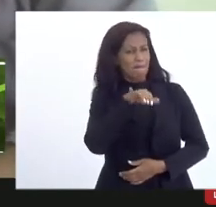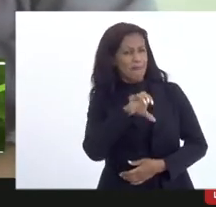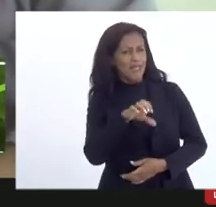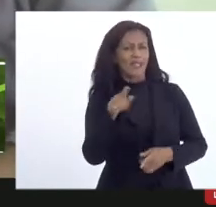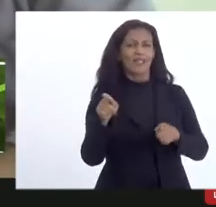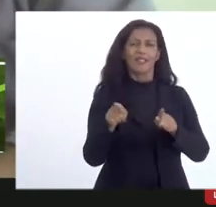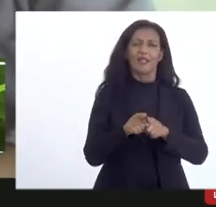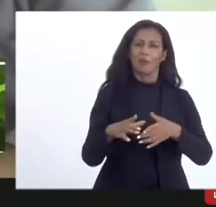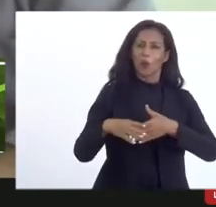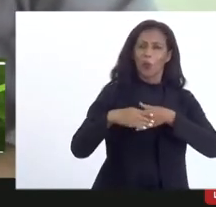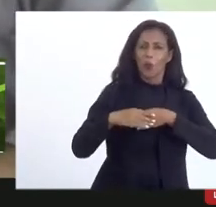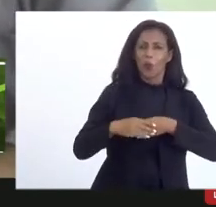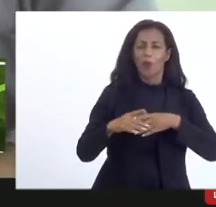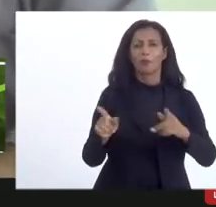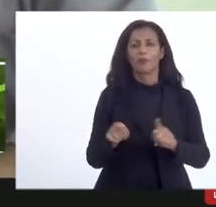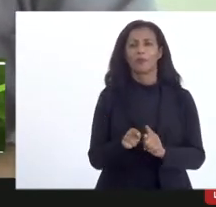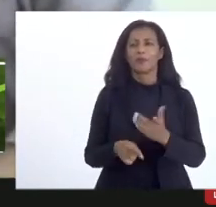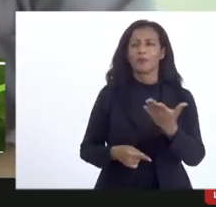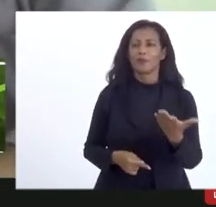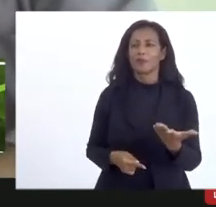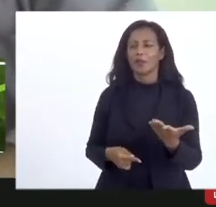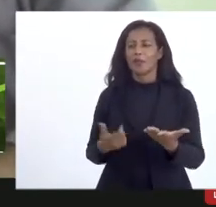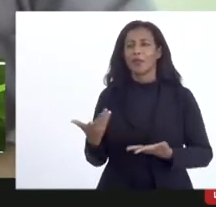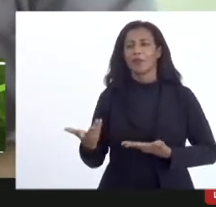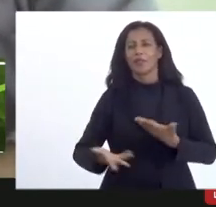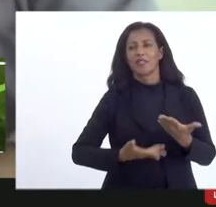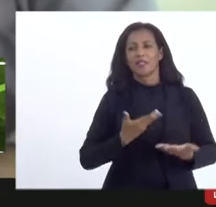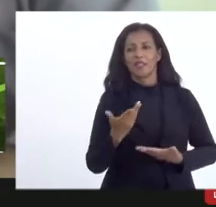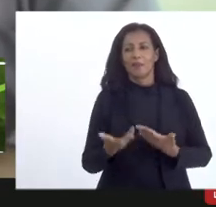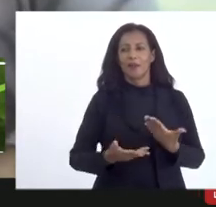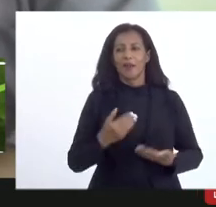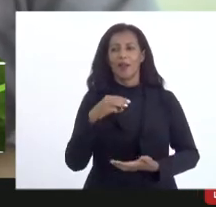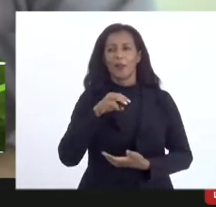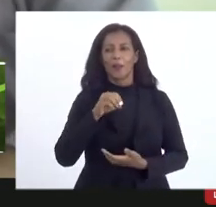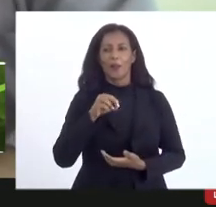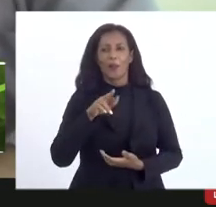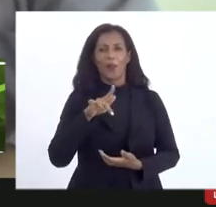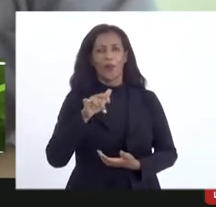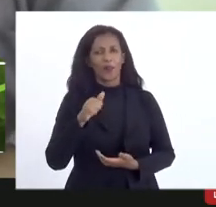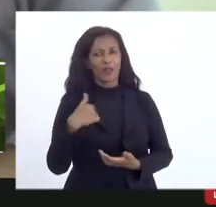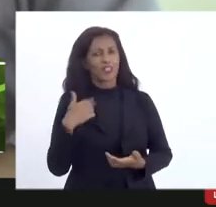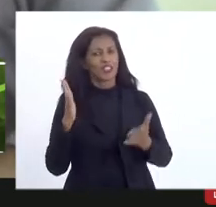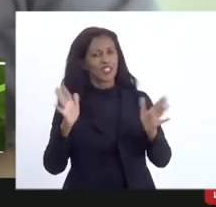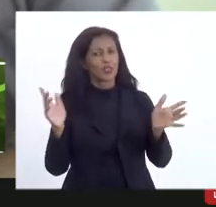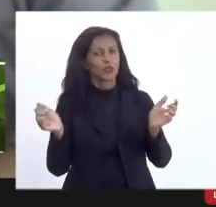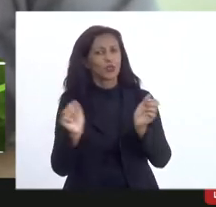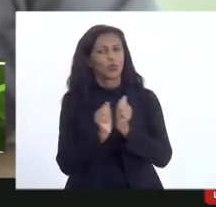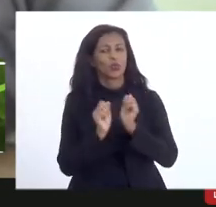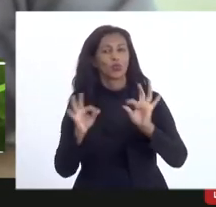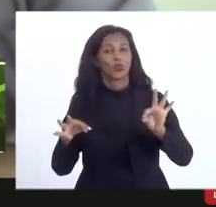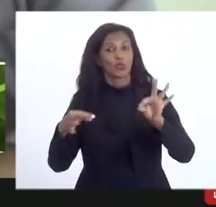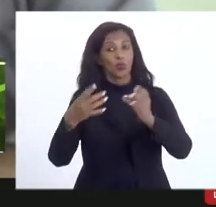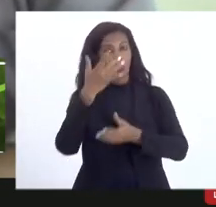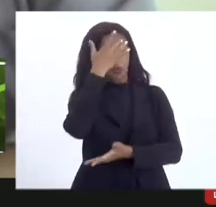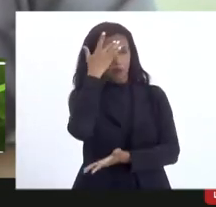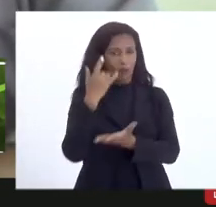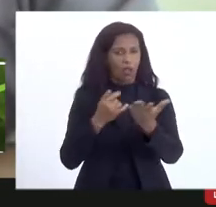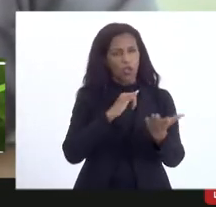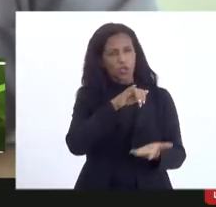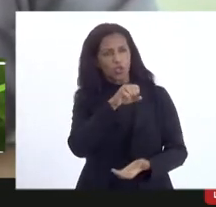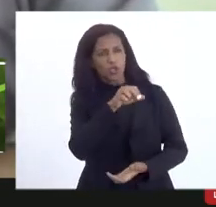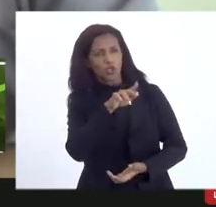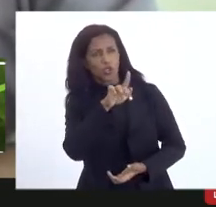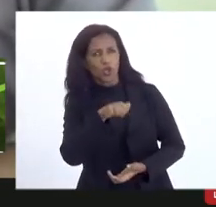também, já cumprimento o senhor aqui pela iniciativa. a Morgana, já estivemos juntos. A todos os presentes, o Jorge,